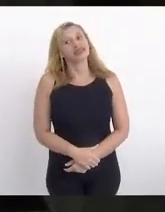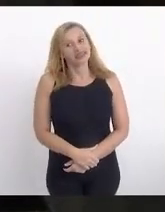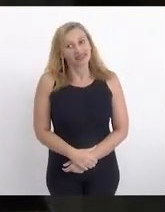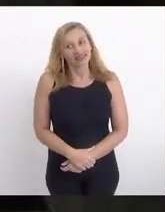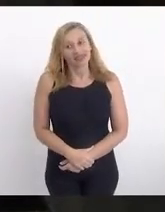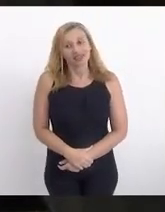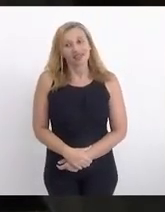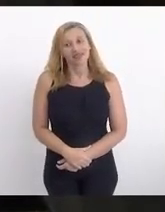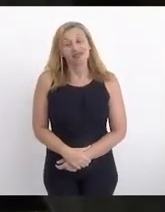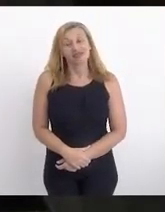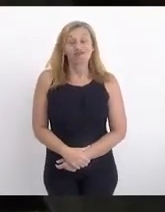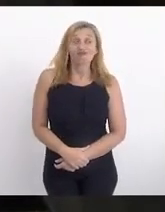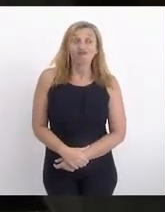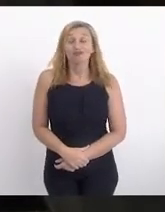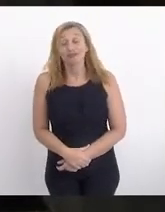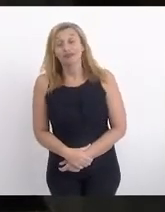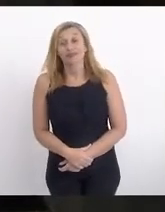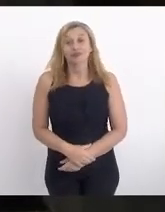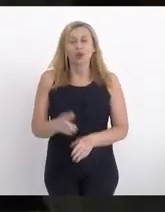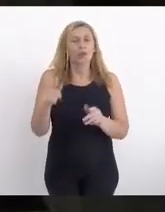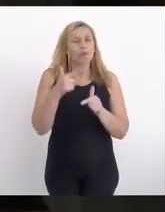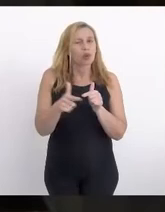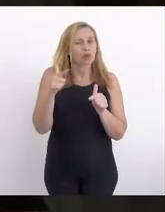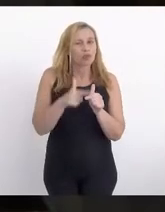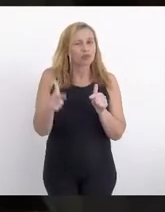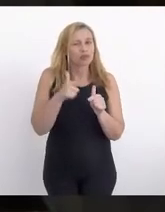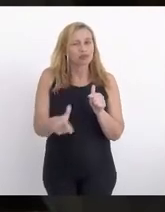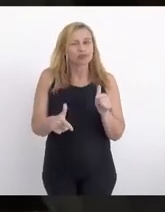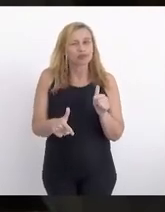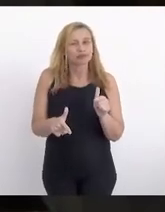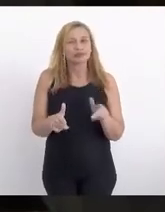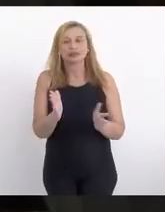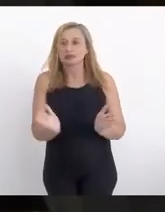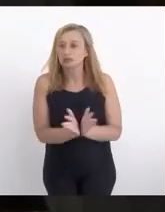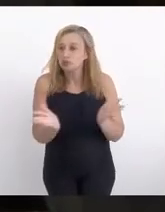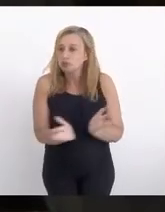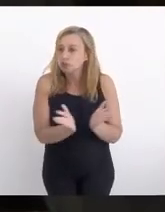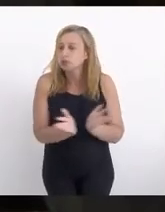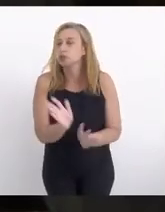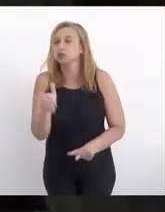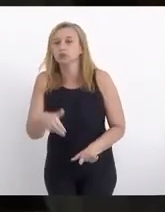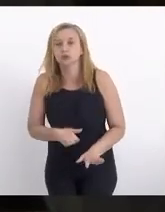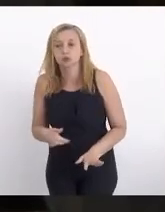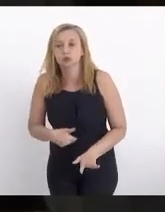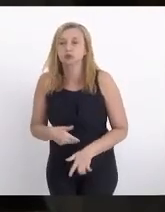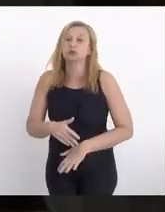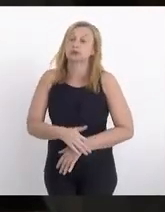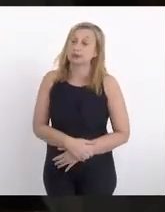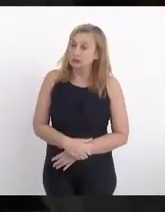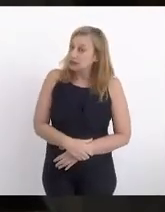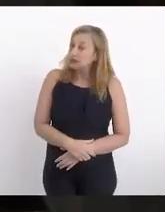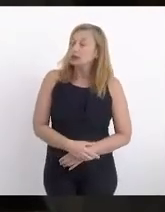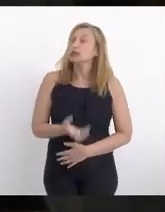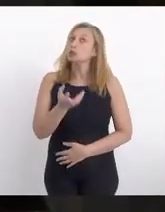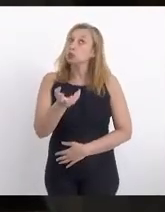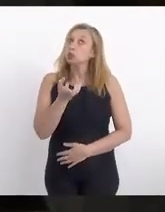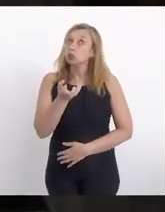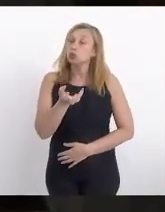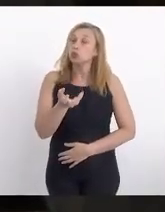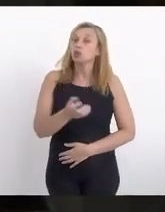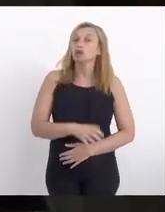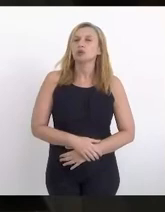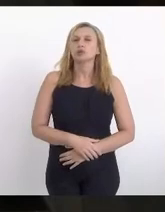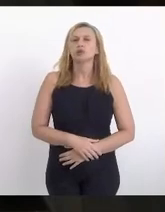fazendo menção ao problema da pobreza, da fome, da miséria, e eu quero apenas,